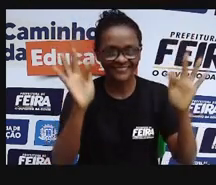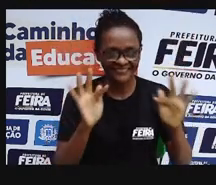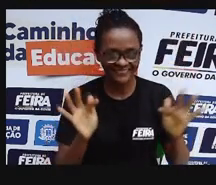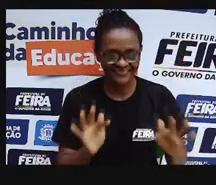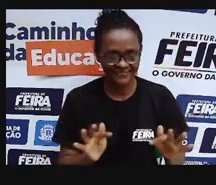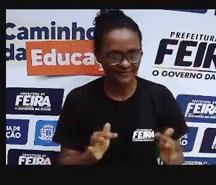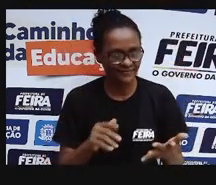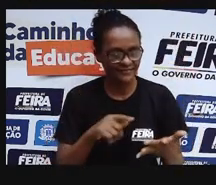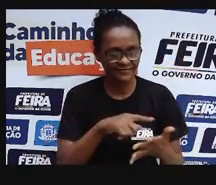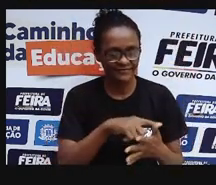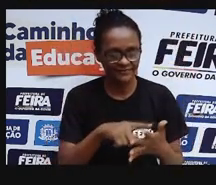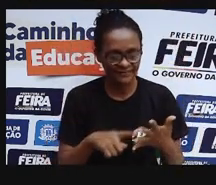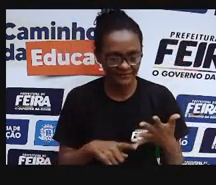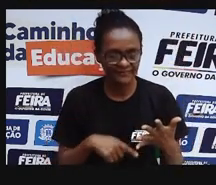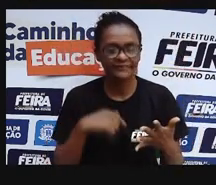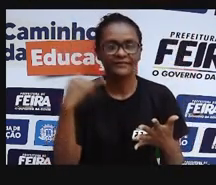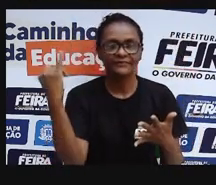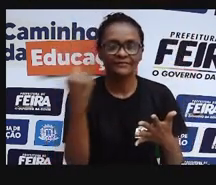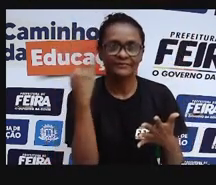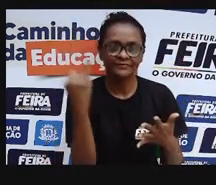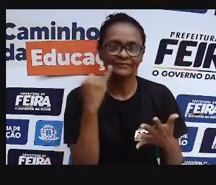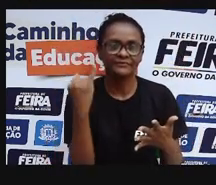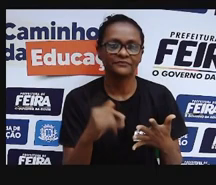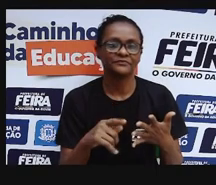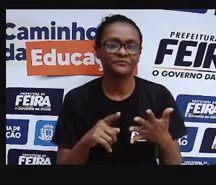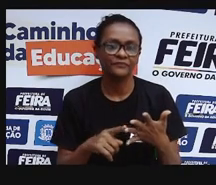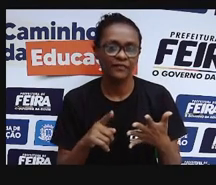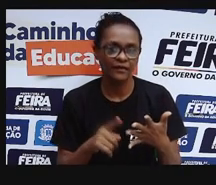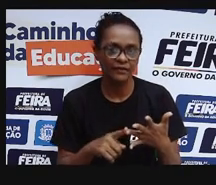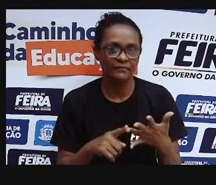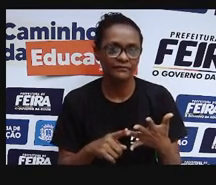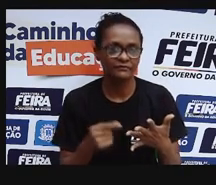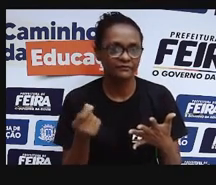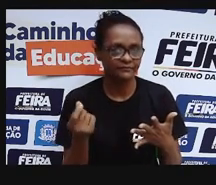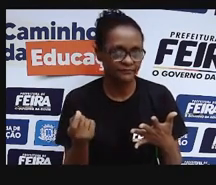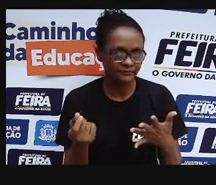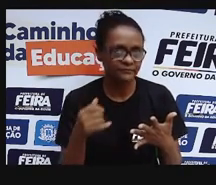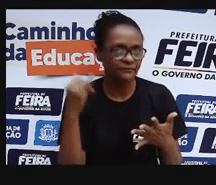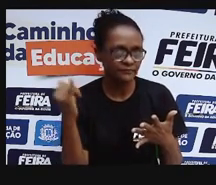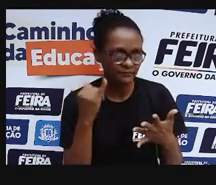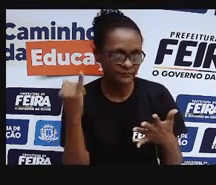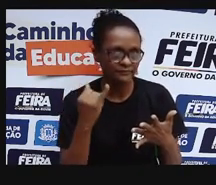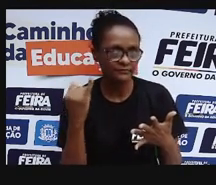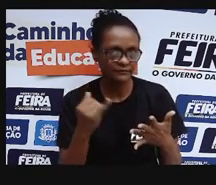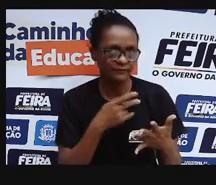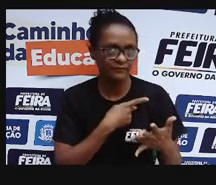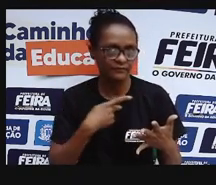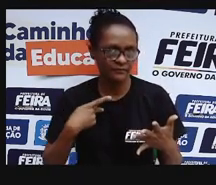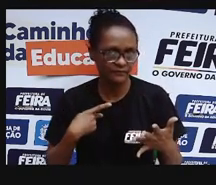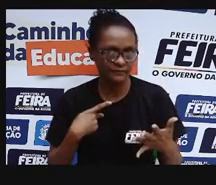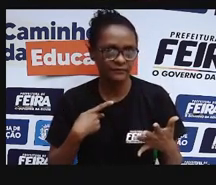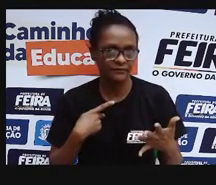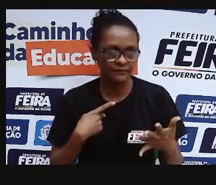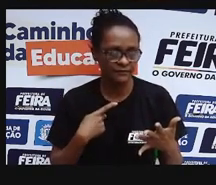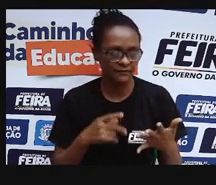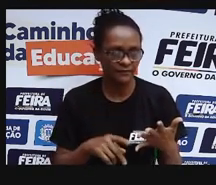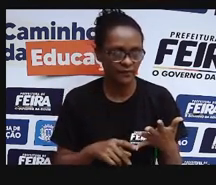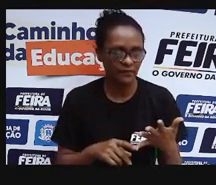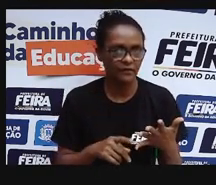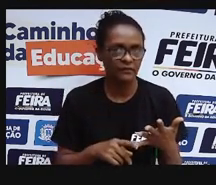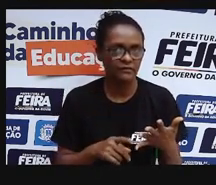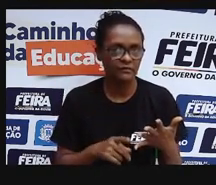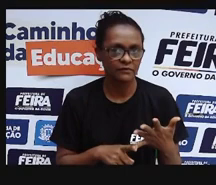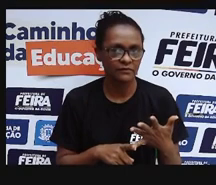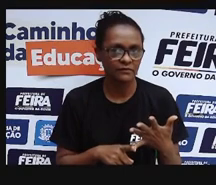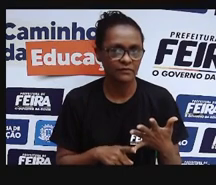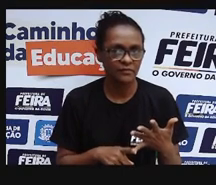também precisa considerar renda quando a gente fala de trabalho e de saúde. E, quando a